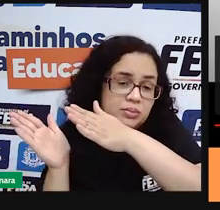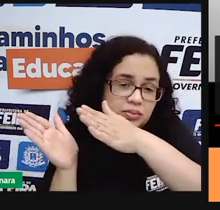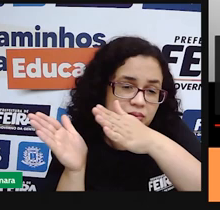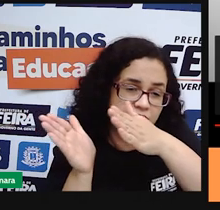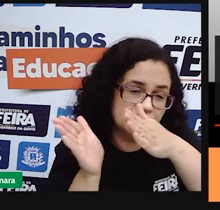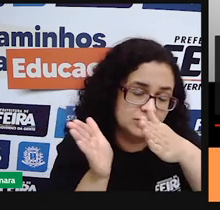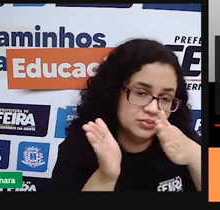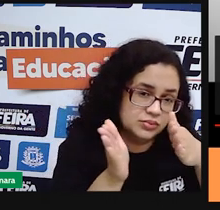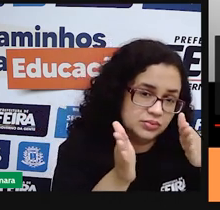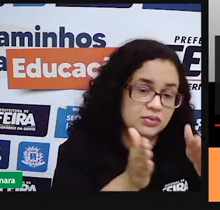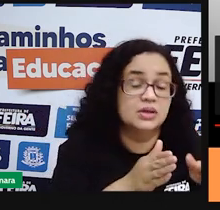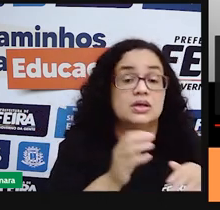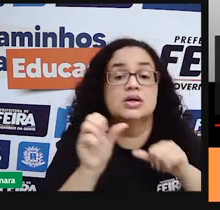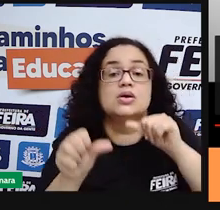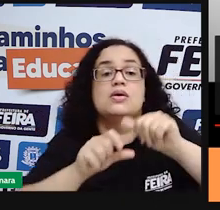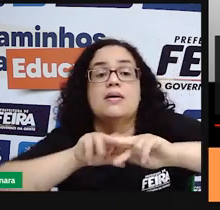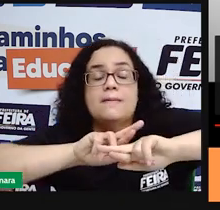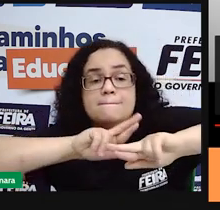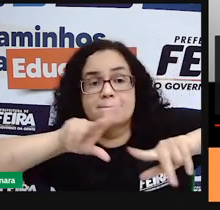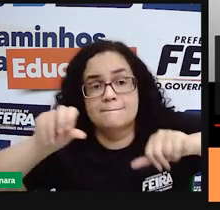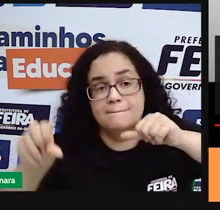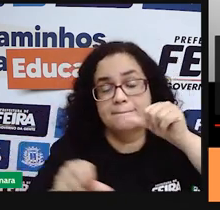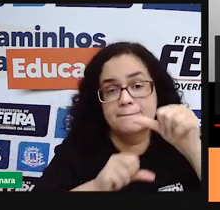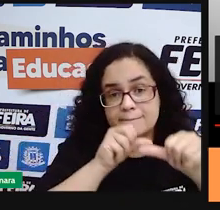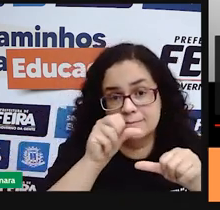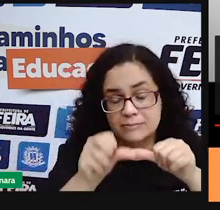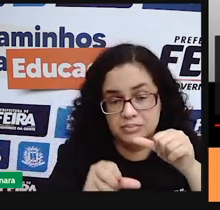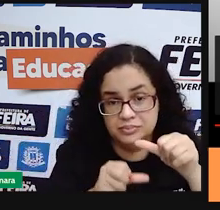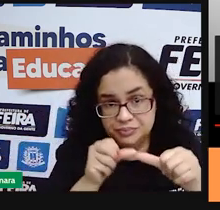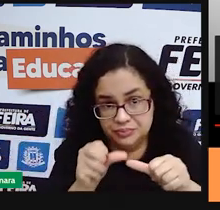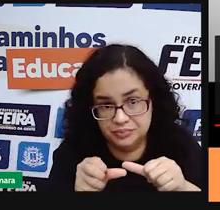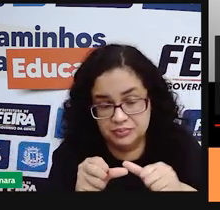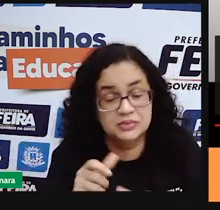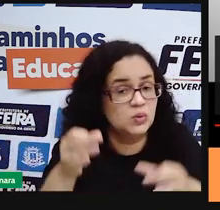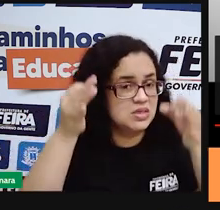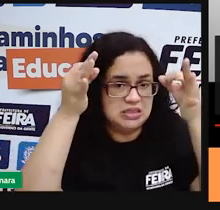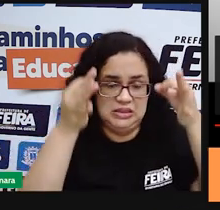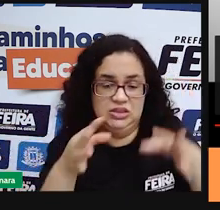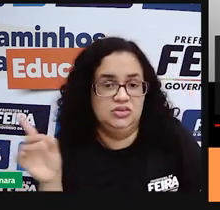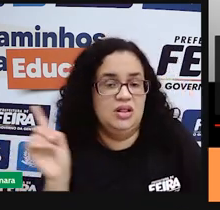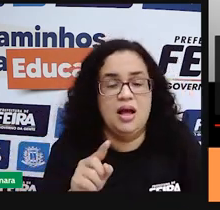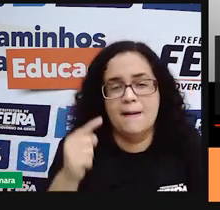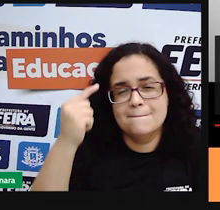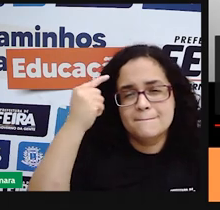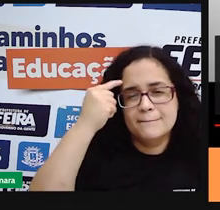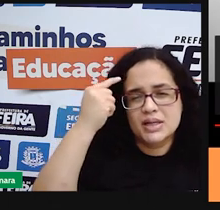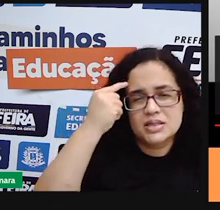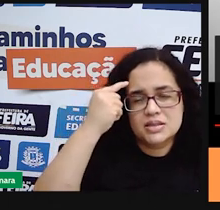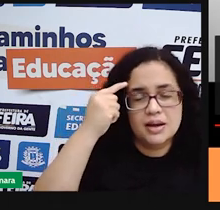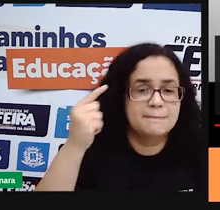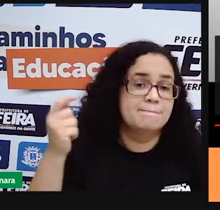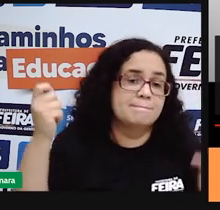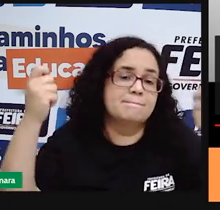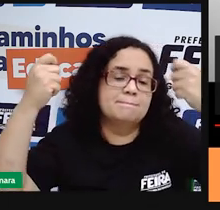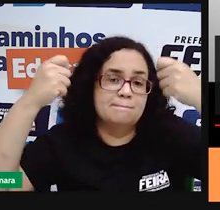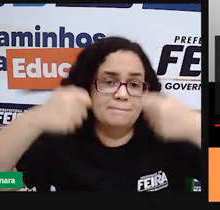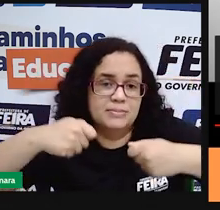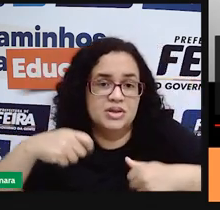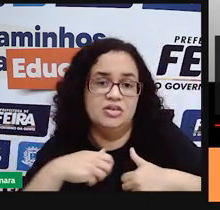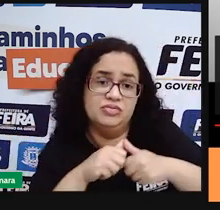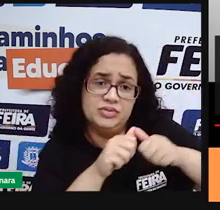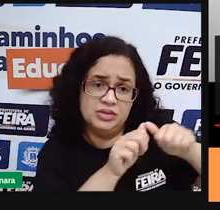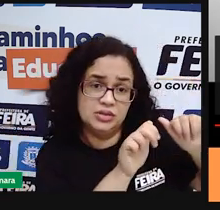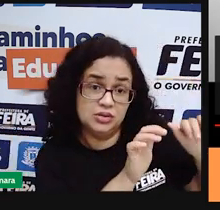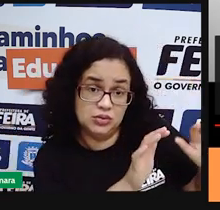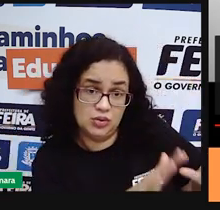mudam, tudo evolui e aí não é correto, né? Achar que eles precisam ficar presos